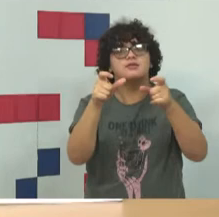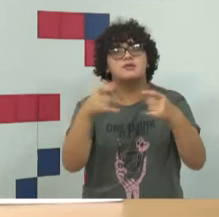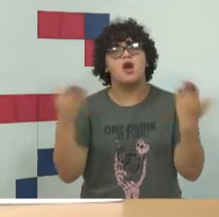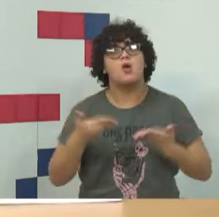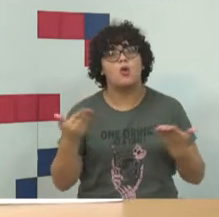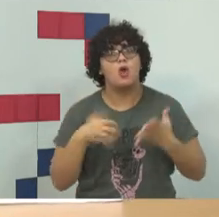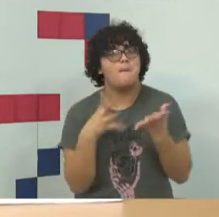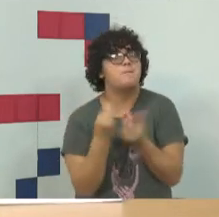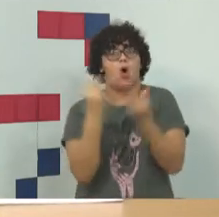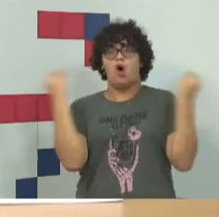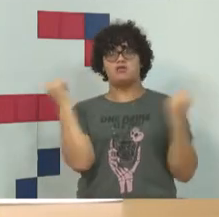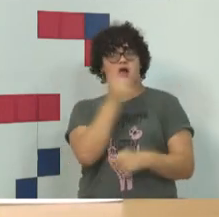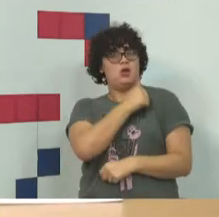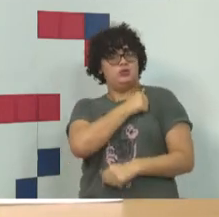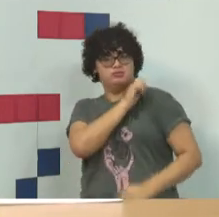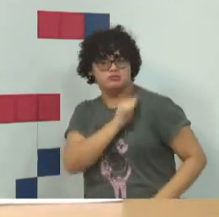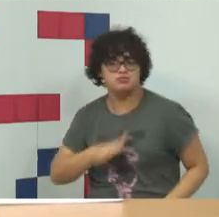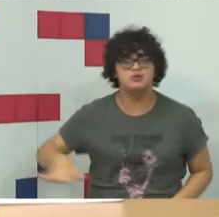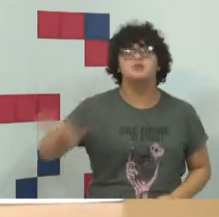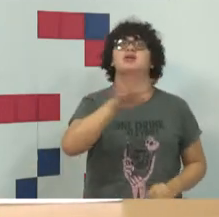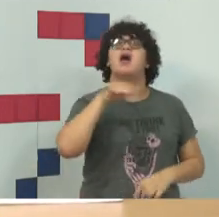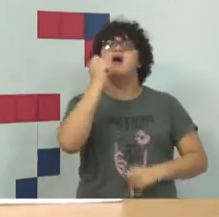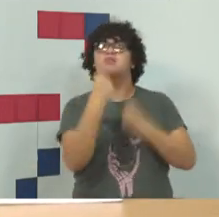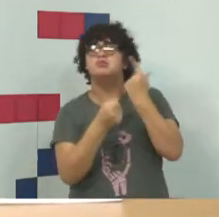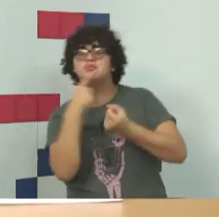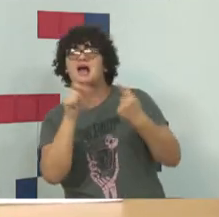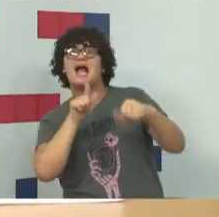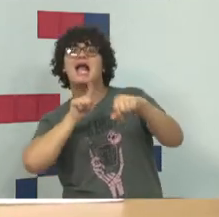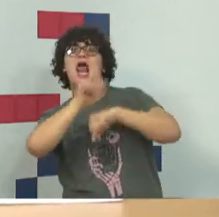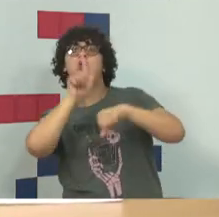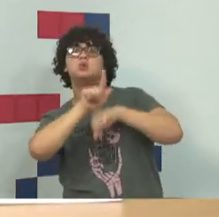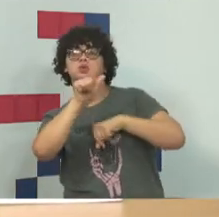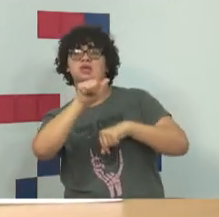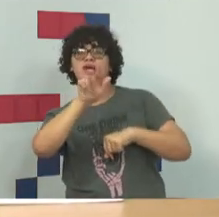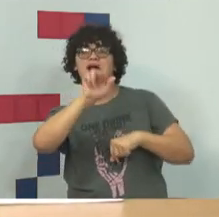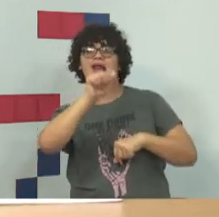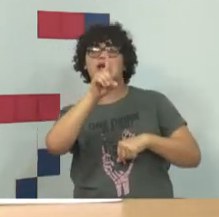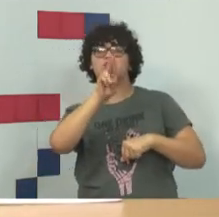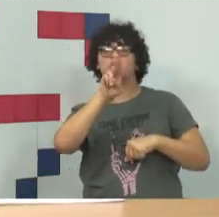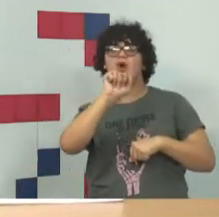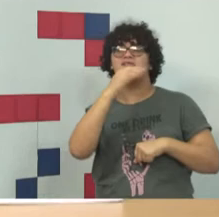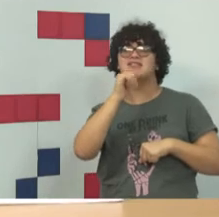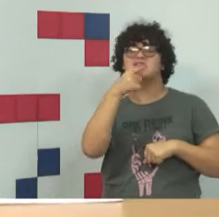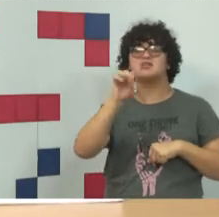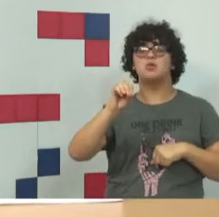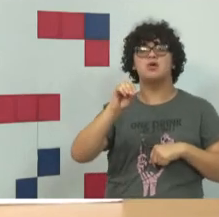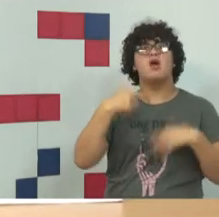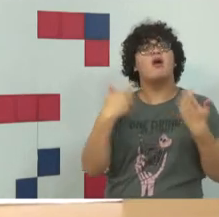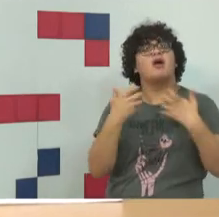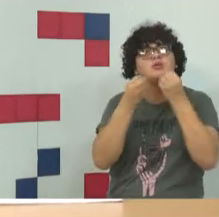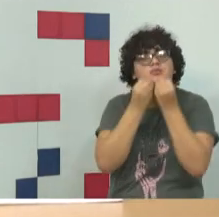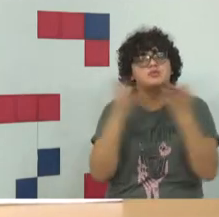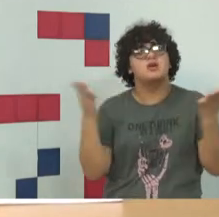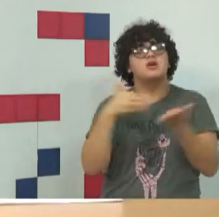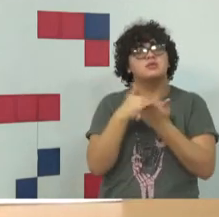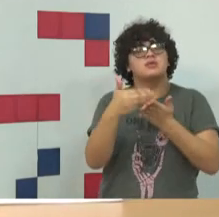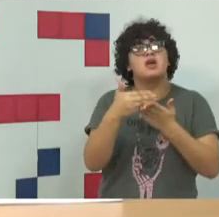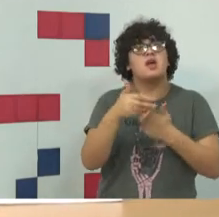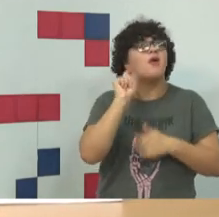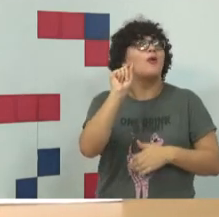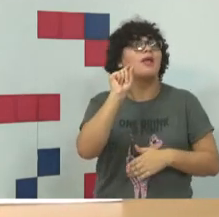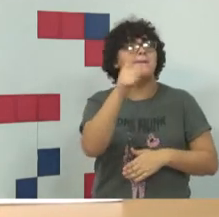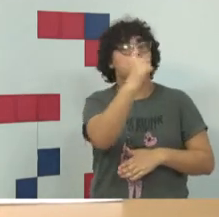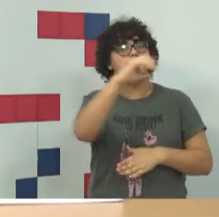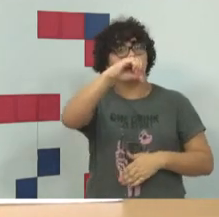muitos alunos, somos todos alunos, mas alguns de graduação, eu quero compartilhar com vocês o que aconteceu no início da minha carreira, em 1999,